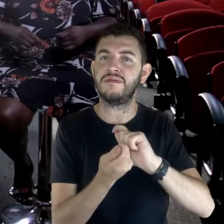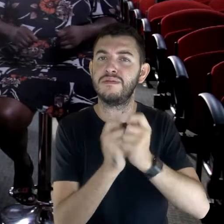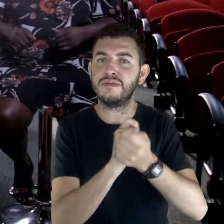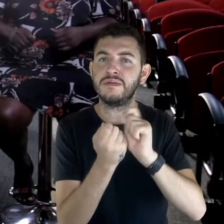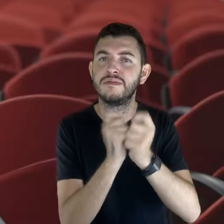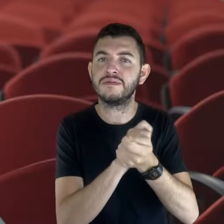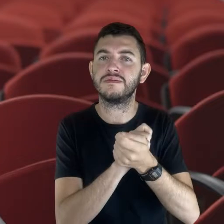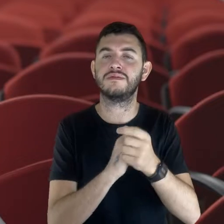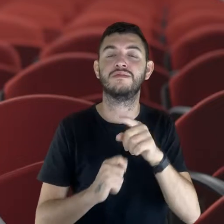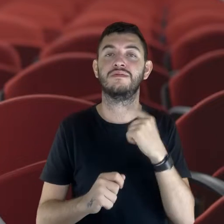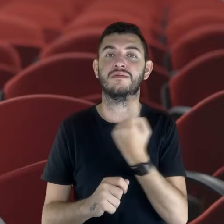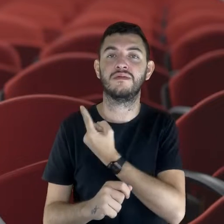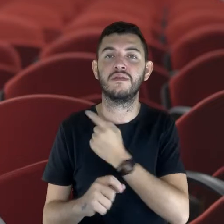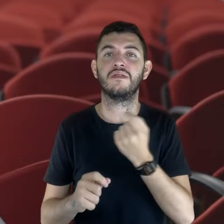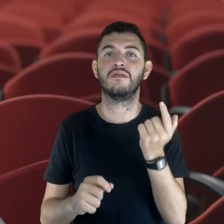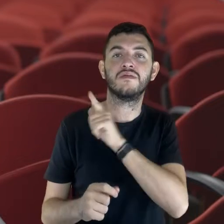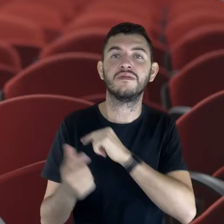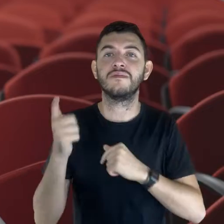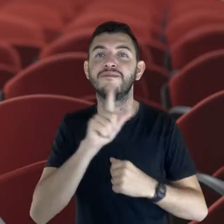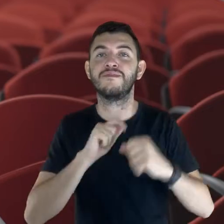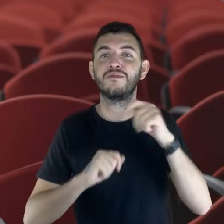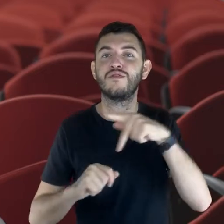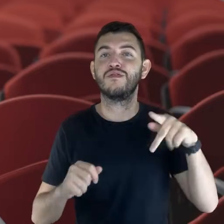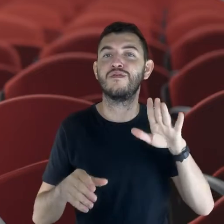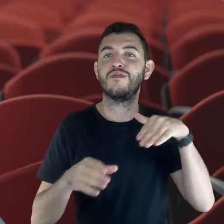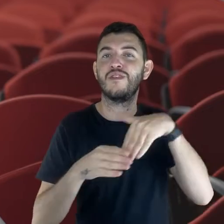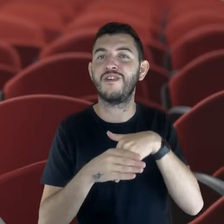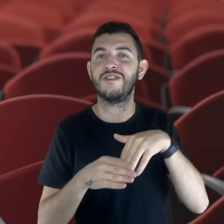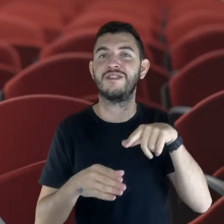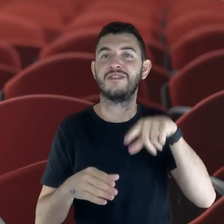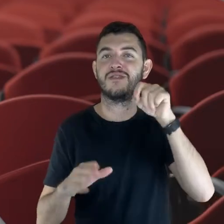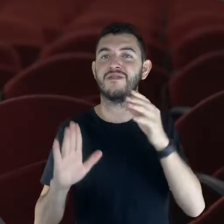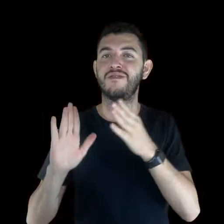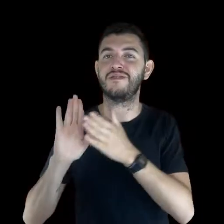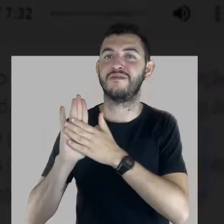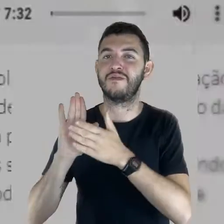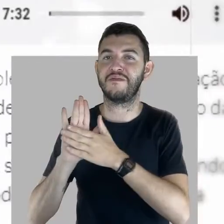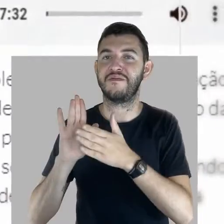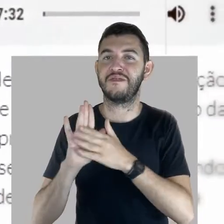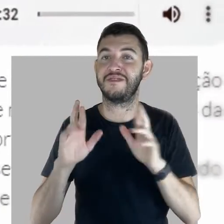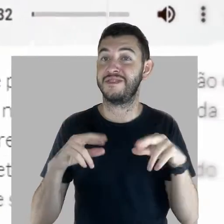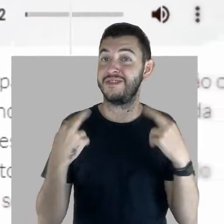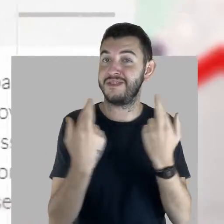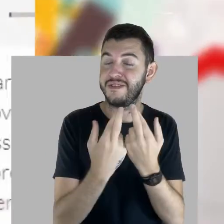dele, gente conseguia fazer com que os professores votassem nas propostas que tinham na assembleia.